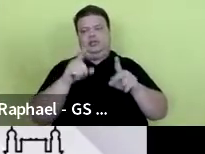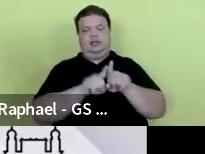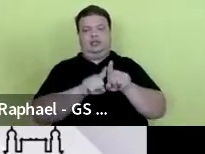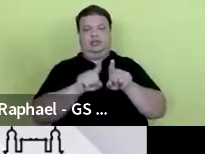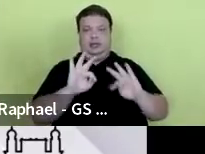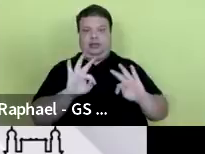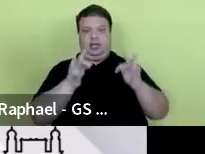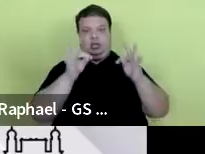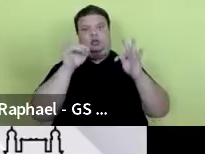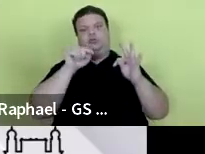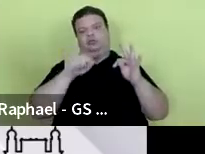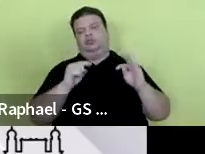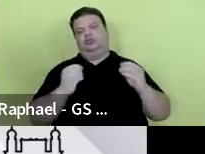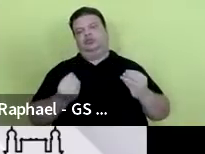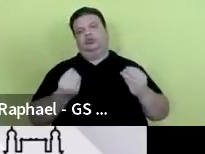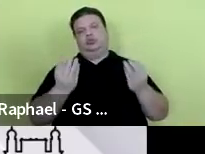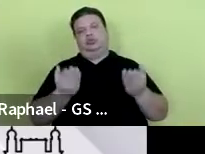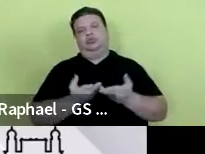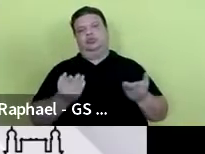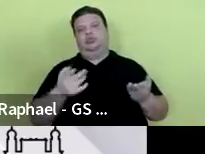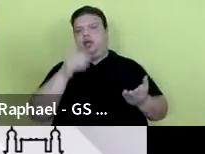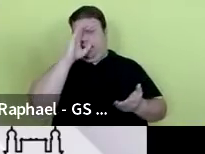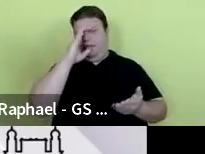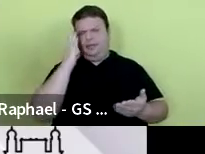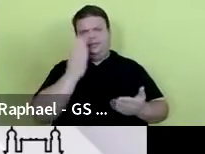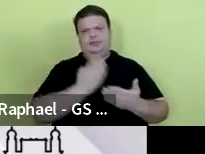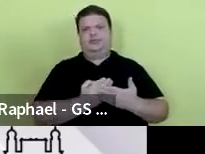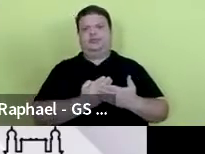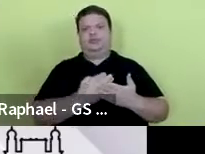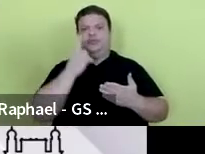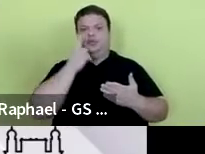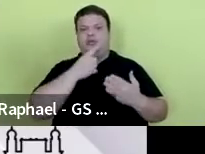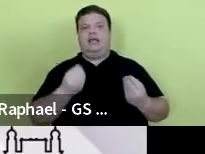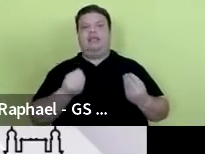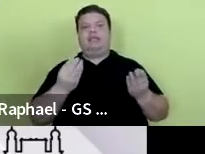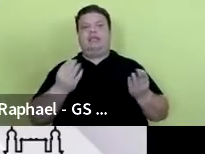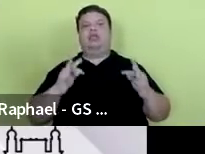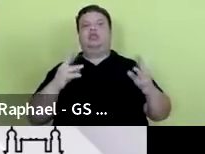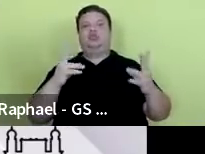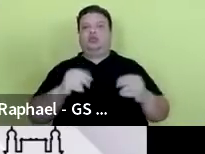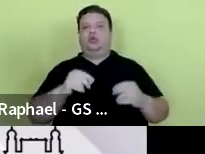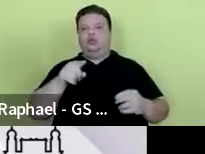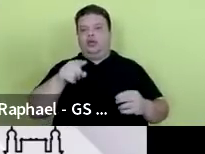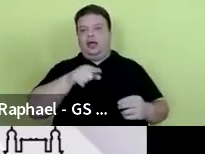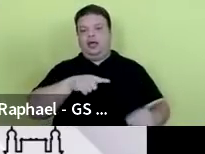que acredita, que joga todas as suas fichas